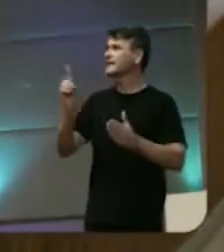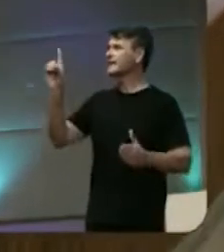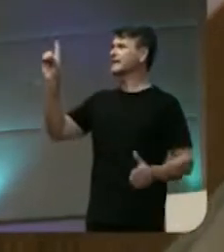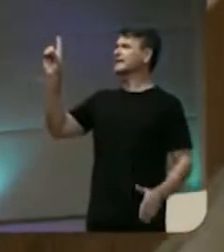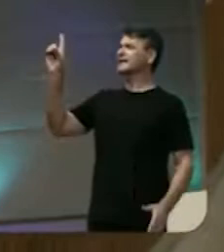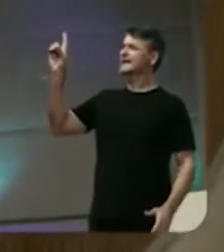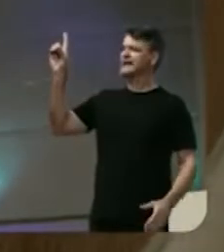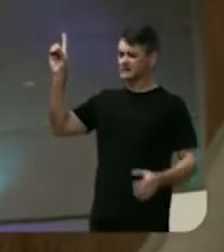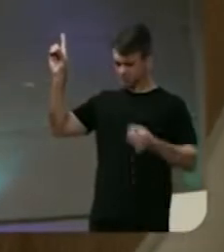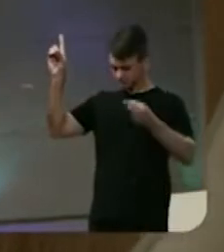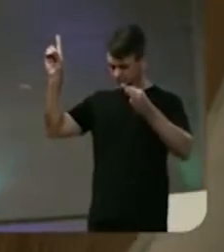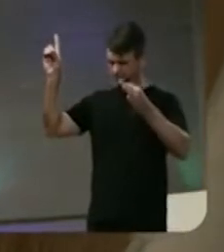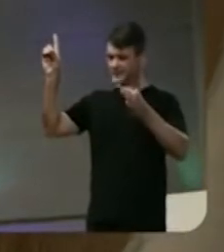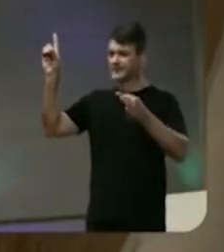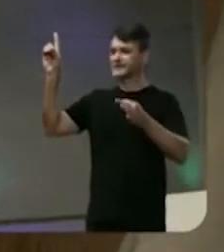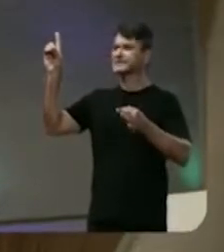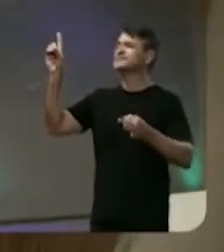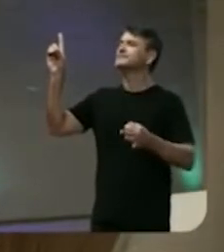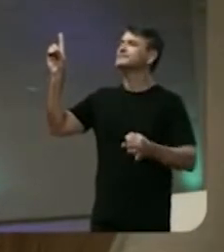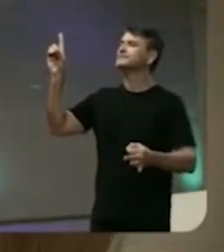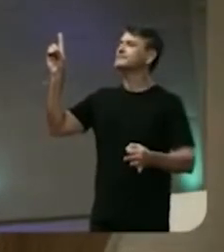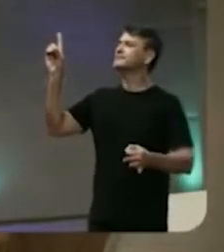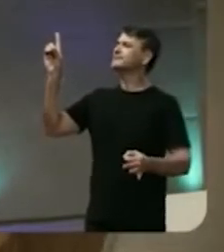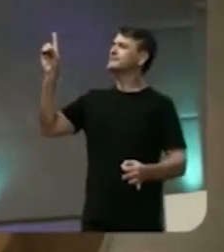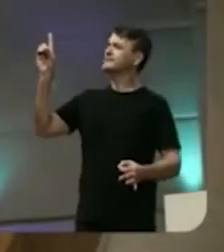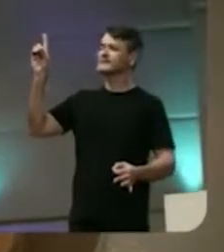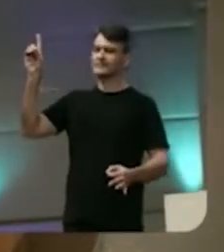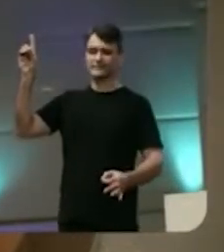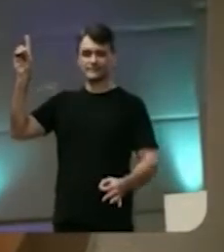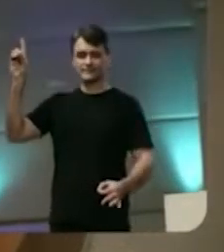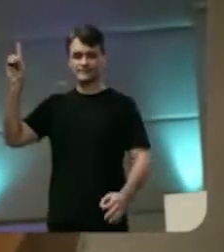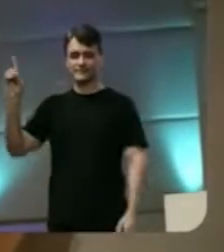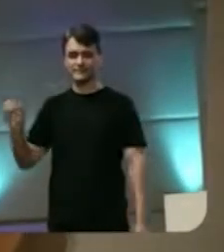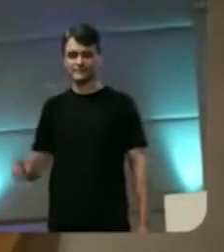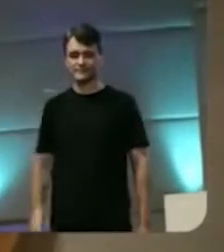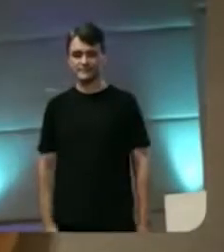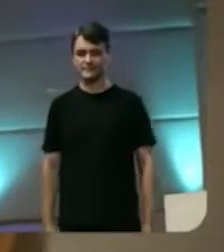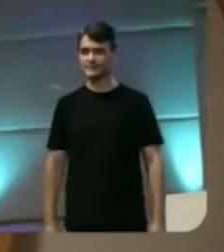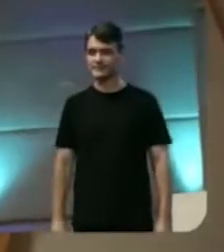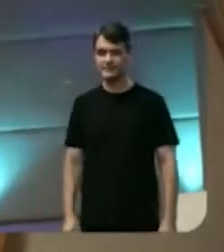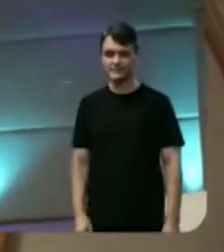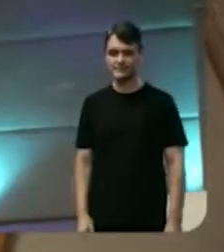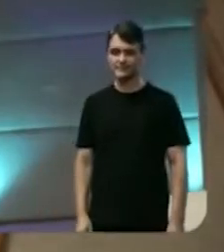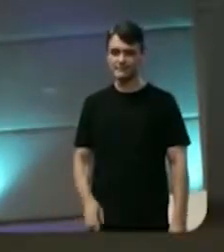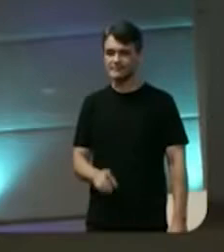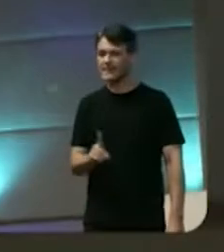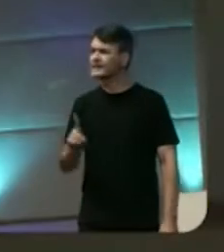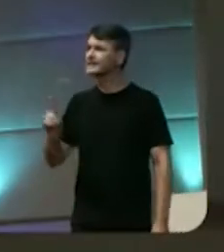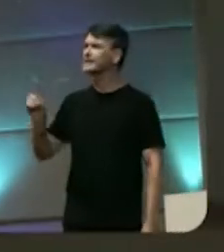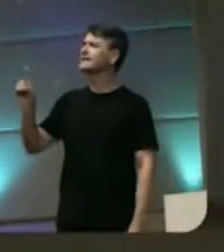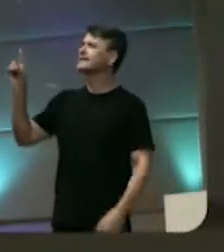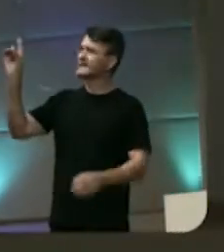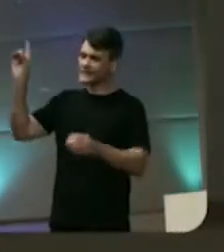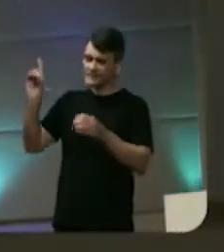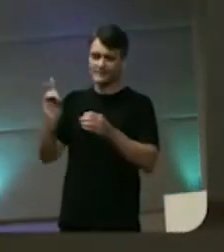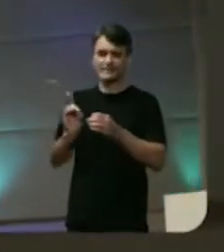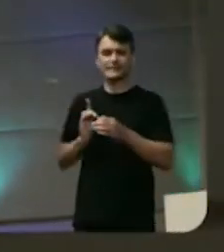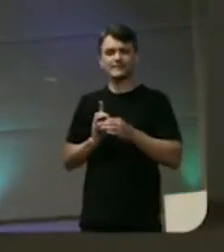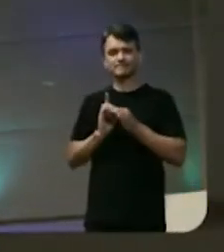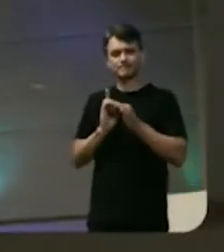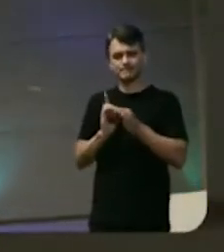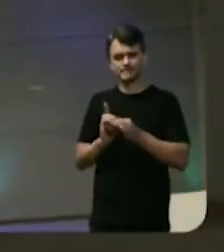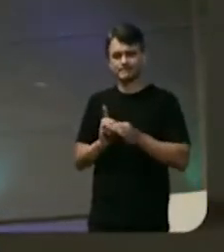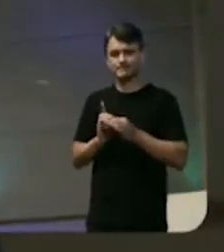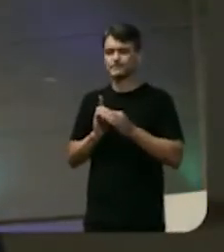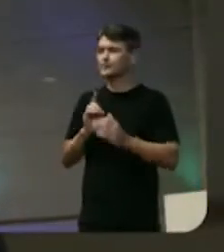palavra vai se cumprir Deus, Deus de aliança,